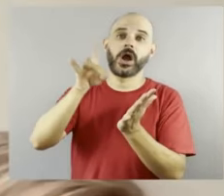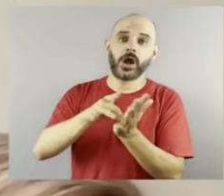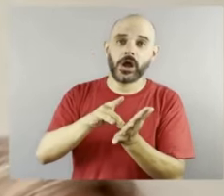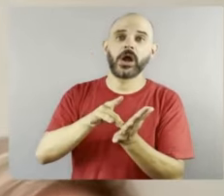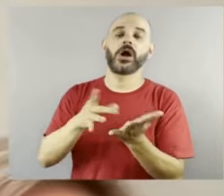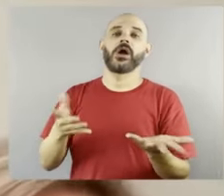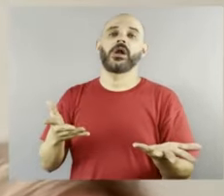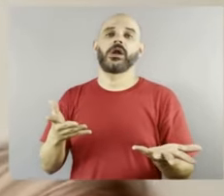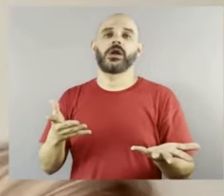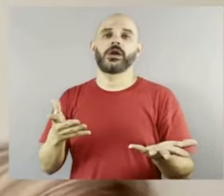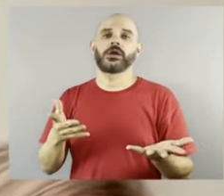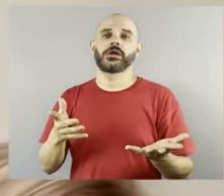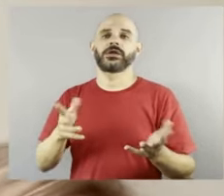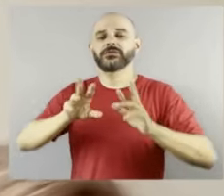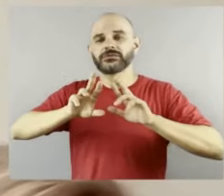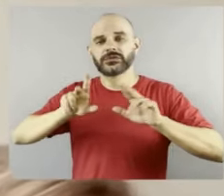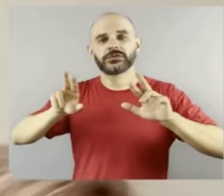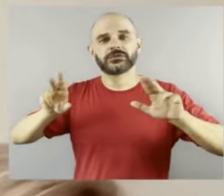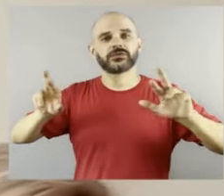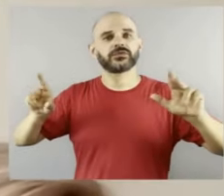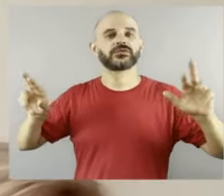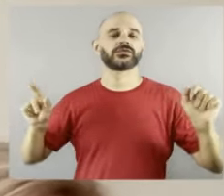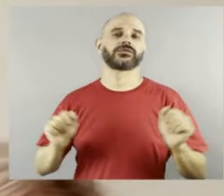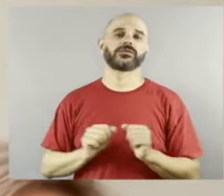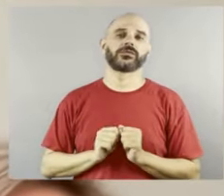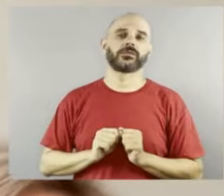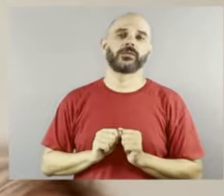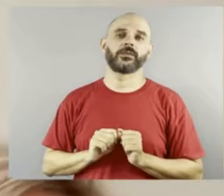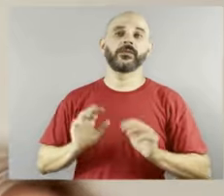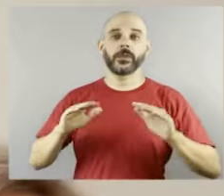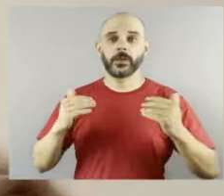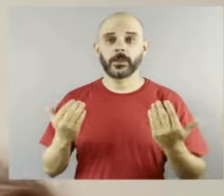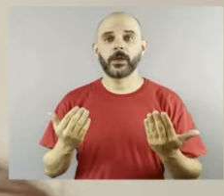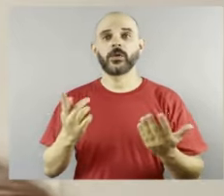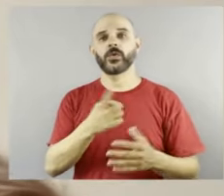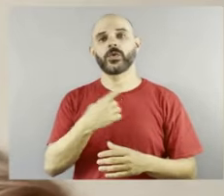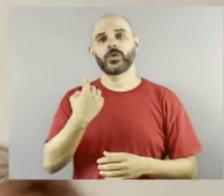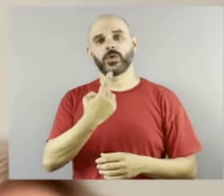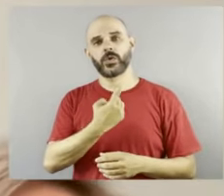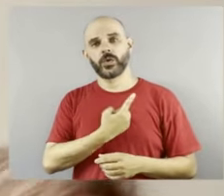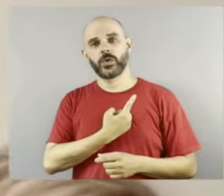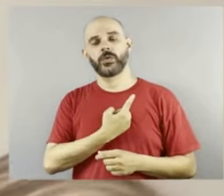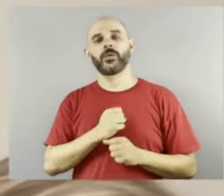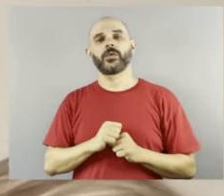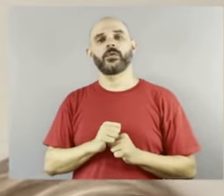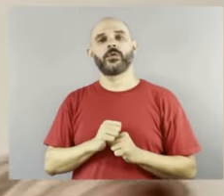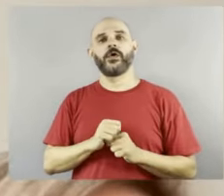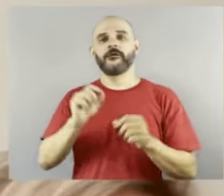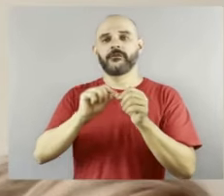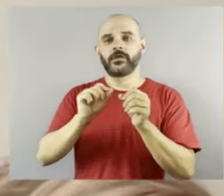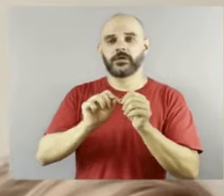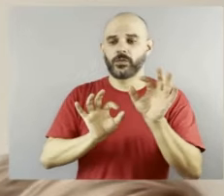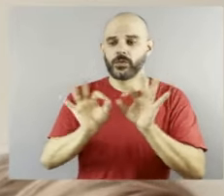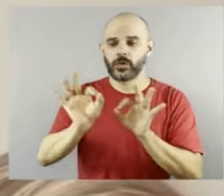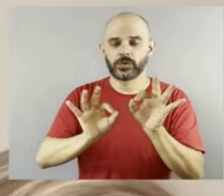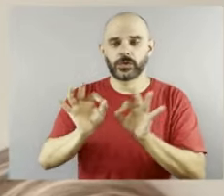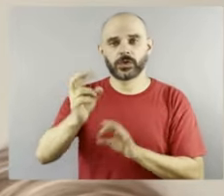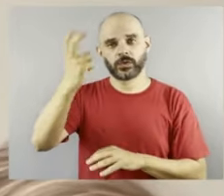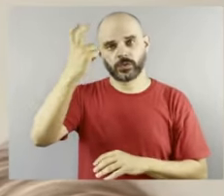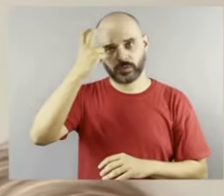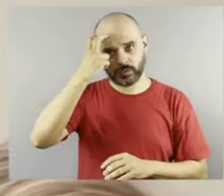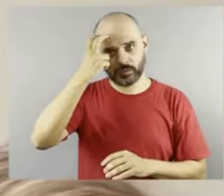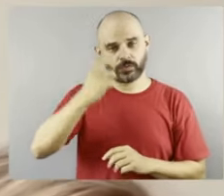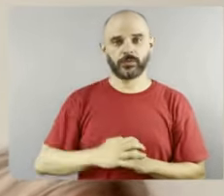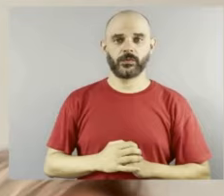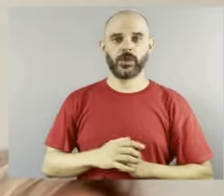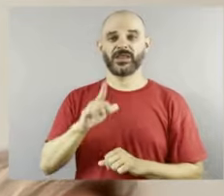e formas e quando você, por exemplo, trata de um projeto cultural que trata de diversidade e inclusão,